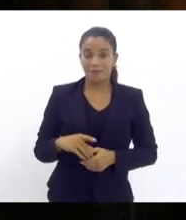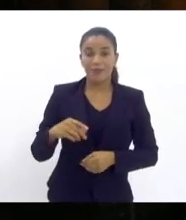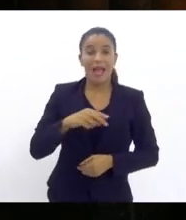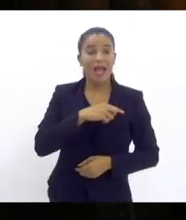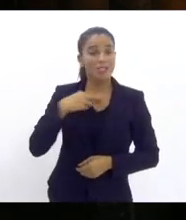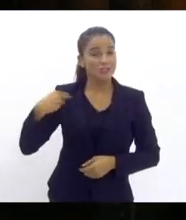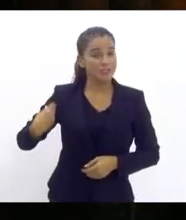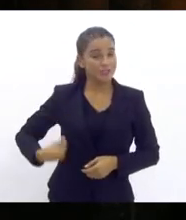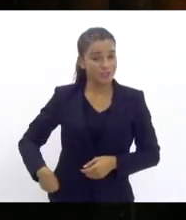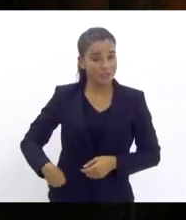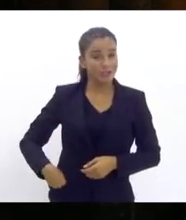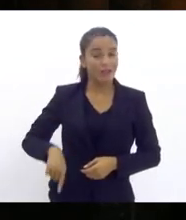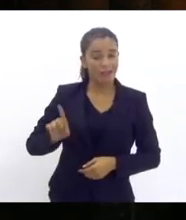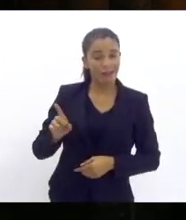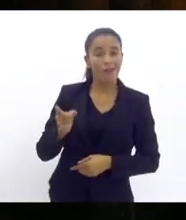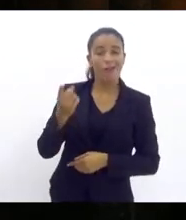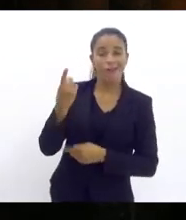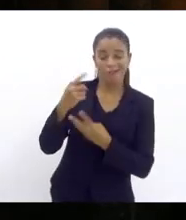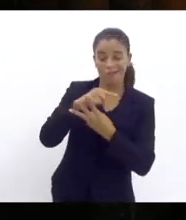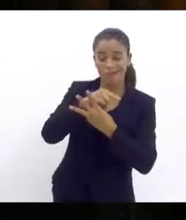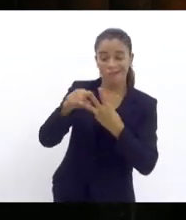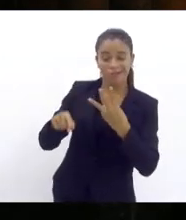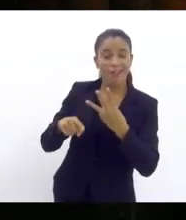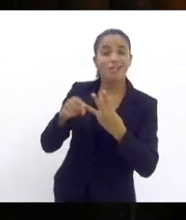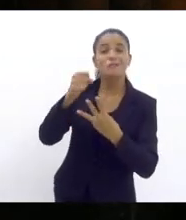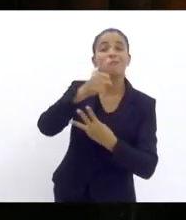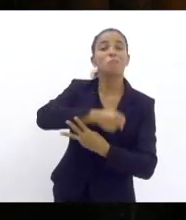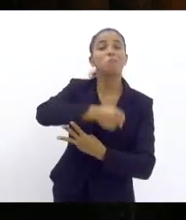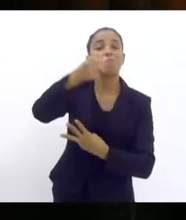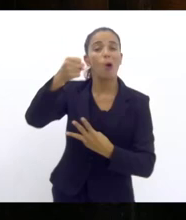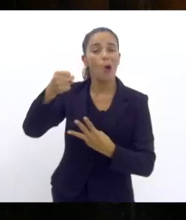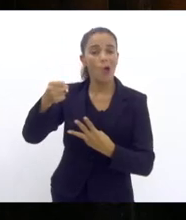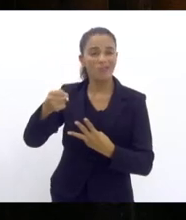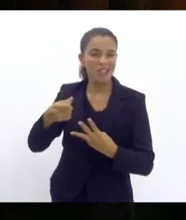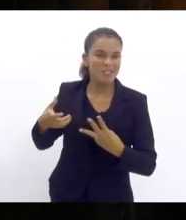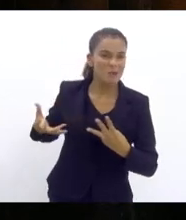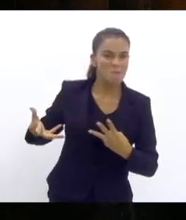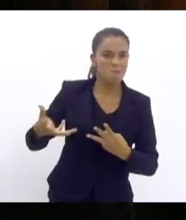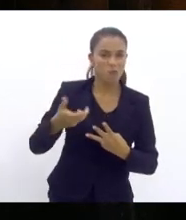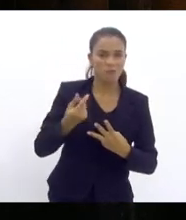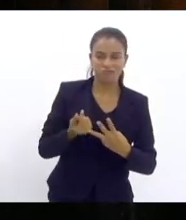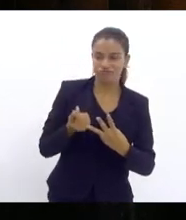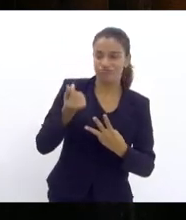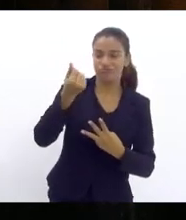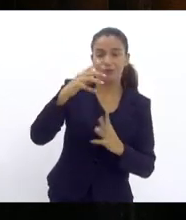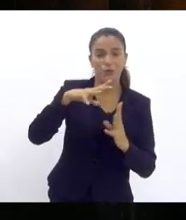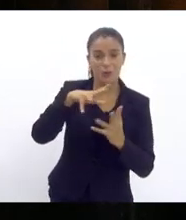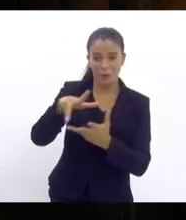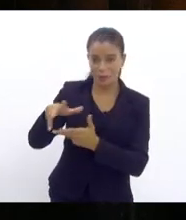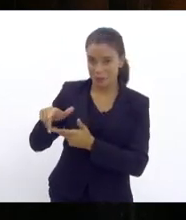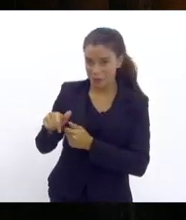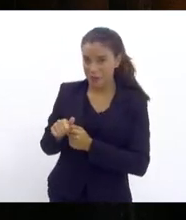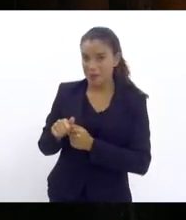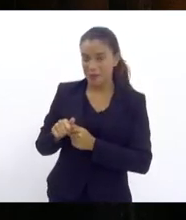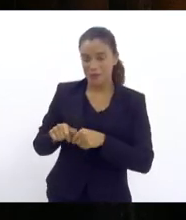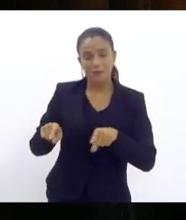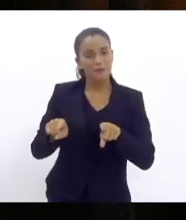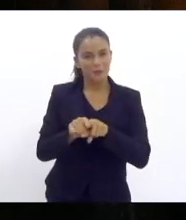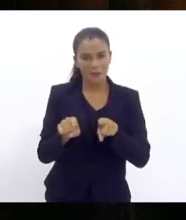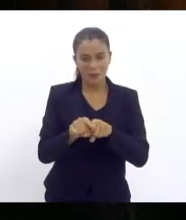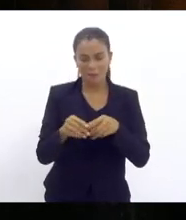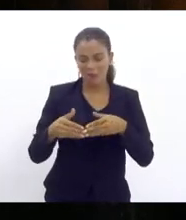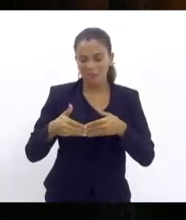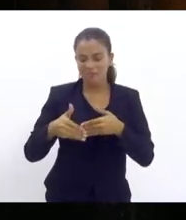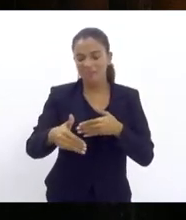é uma das três maiores potências do mundo e será em curto espaço do